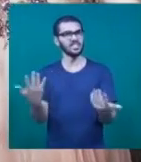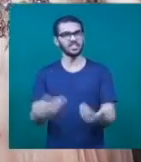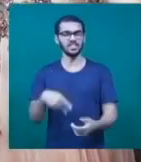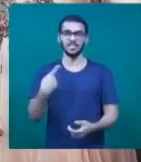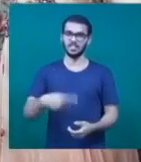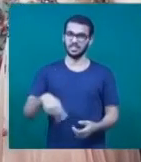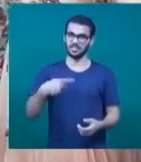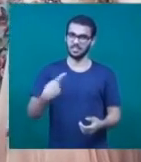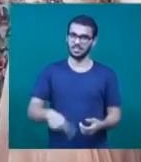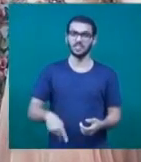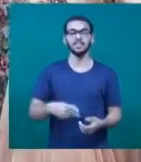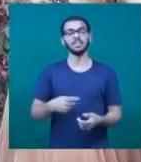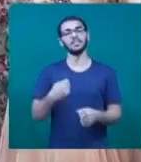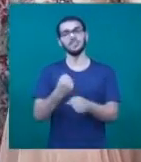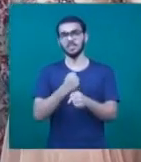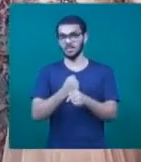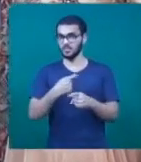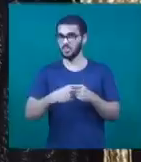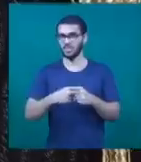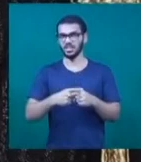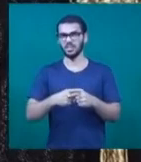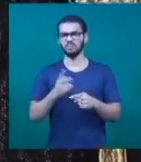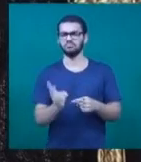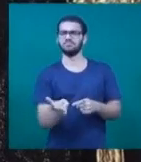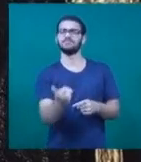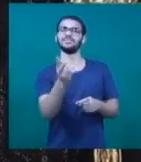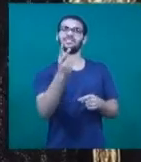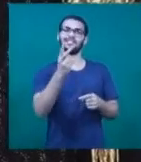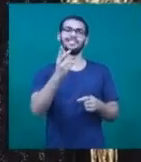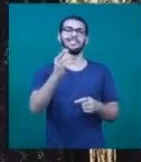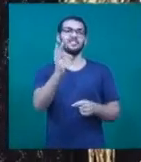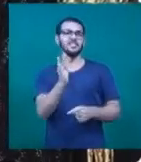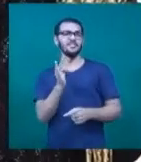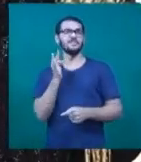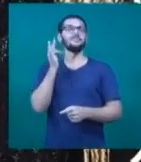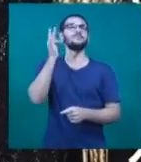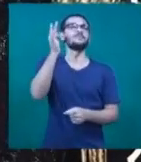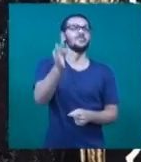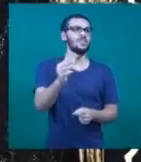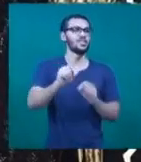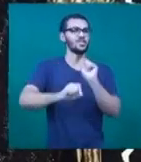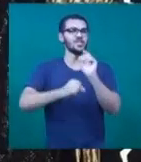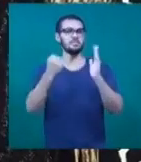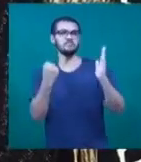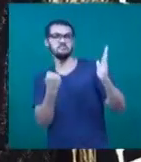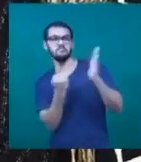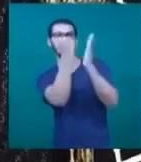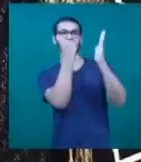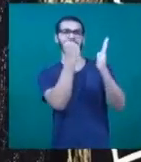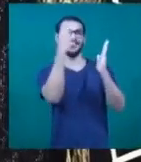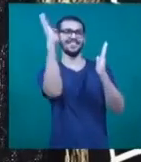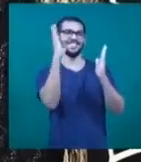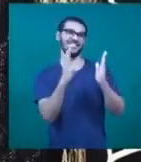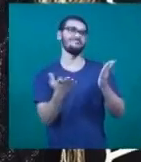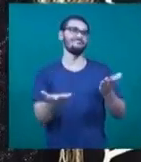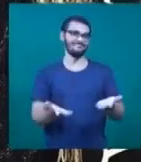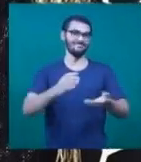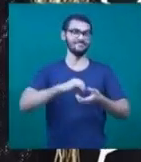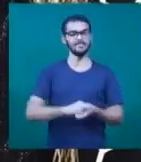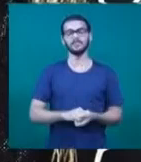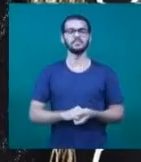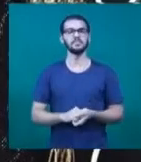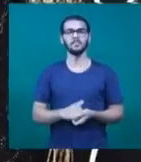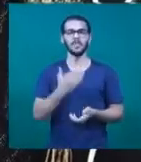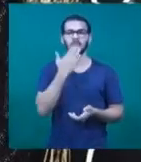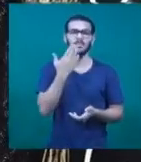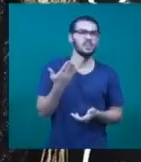cada vez se consolidar. E quem sabe, futuramente, vislumbrar um evento calendário nacional. Geralmente, quais